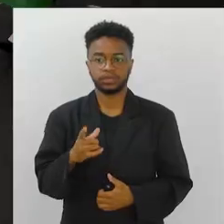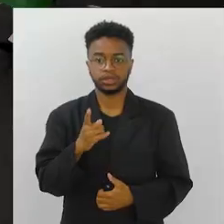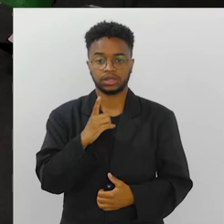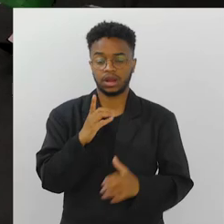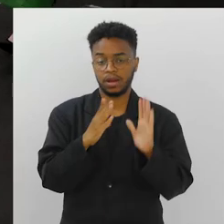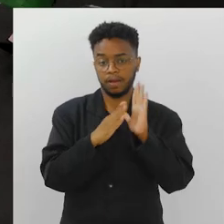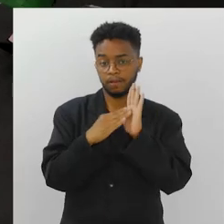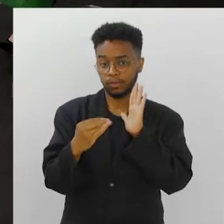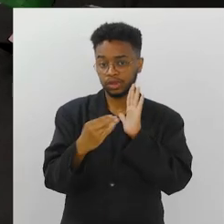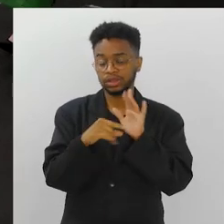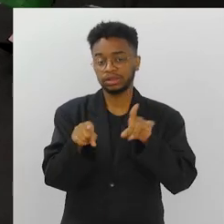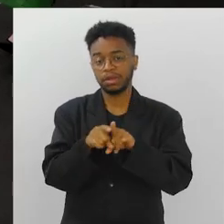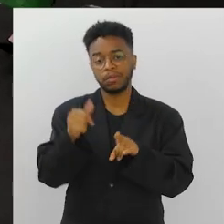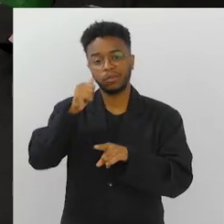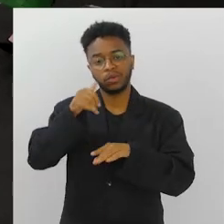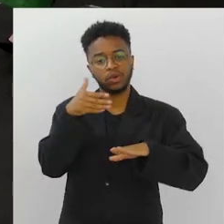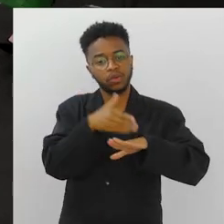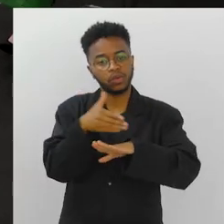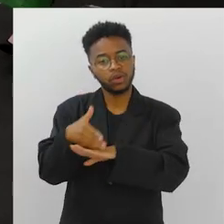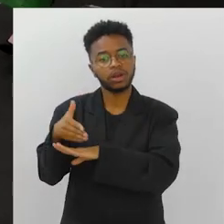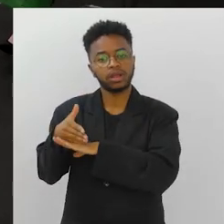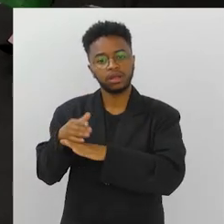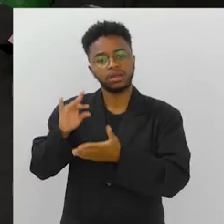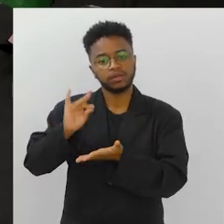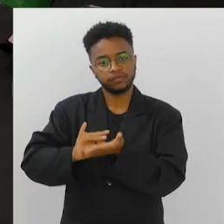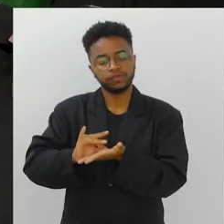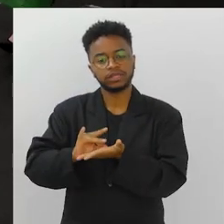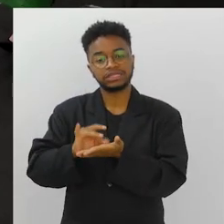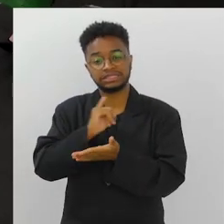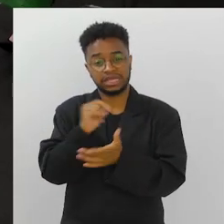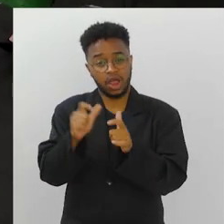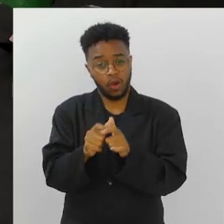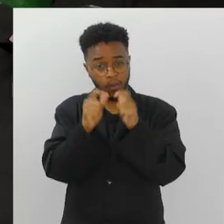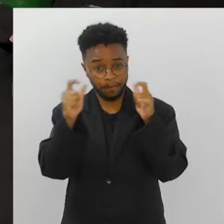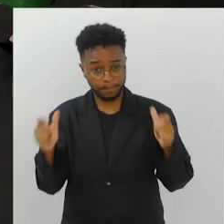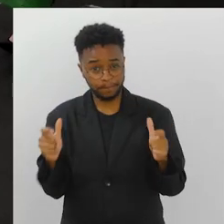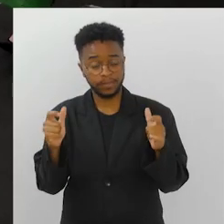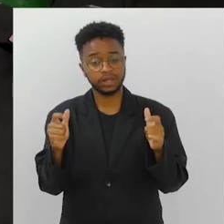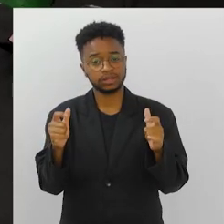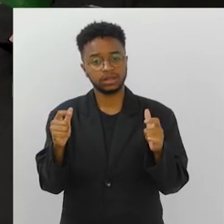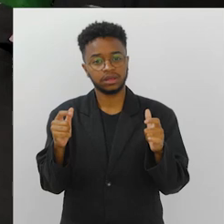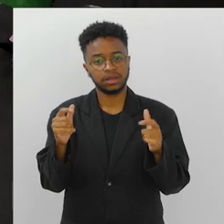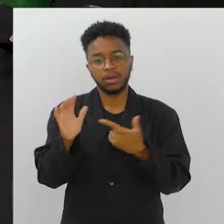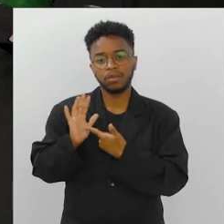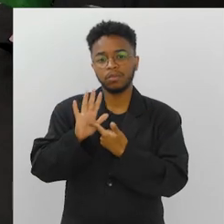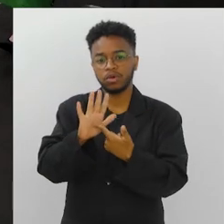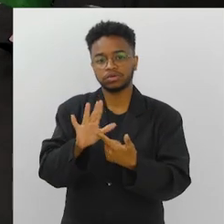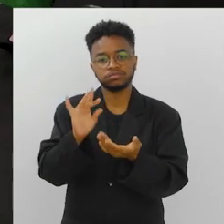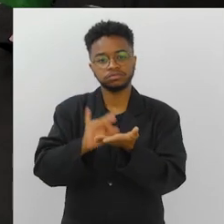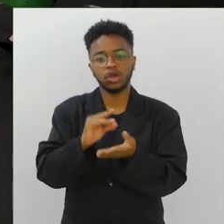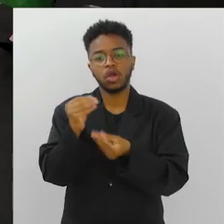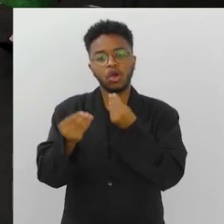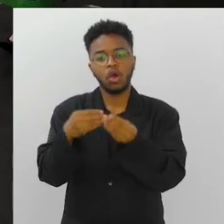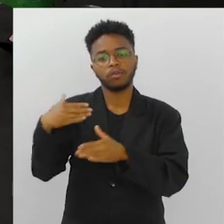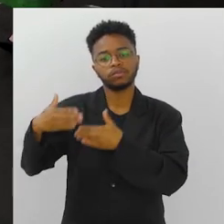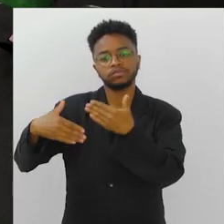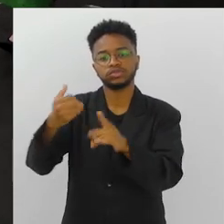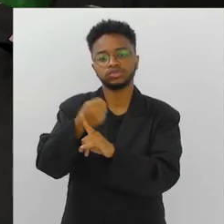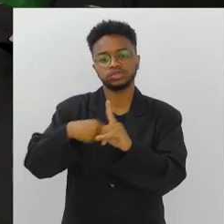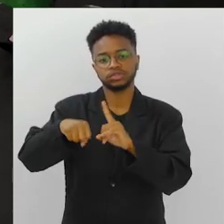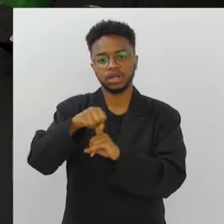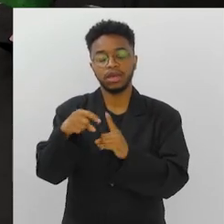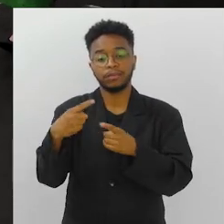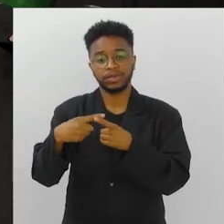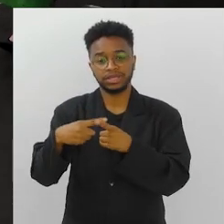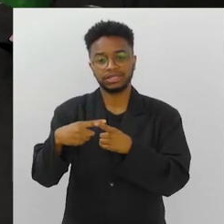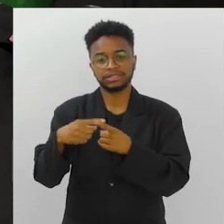participação feminina é, quanto mais ampla, ela demonstra o alto grau de desenvolvimento